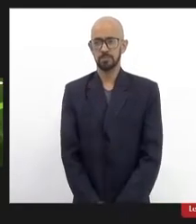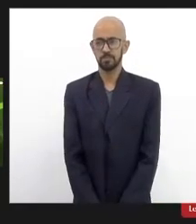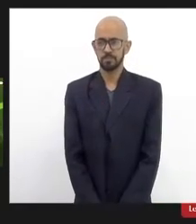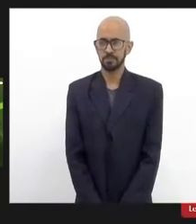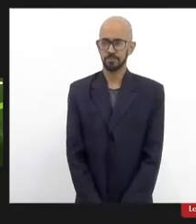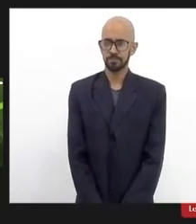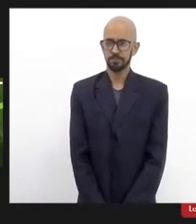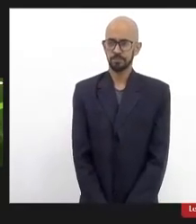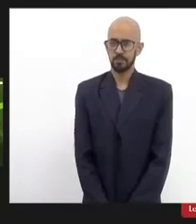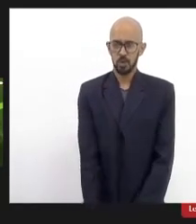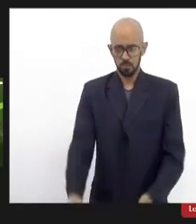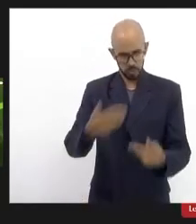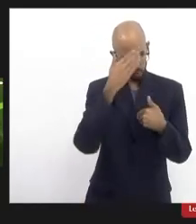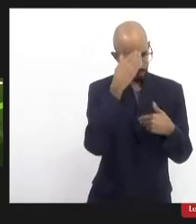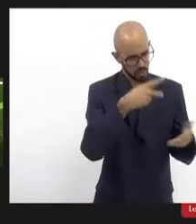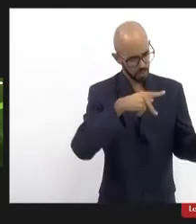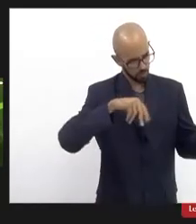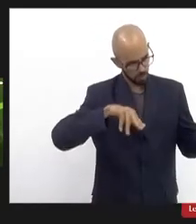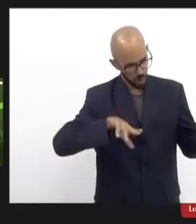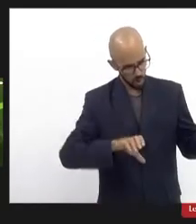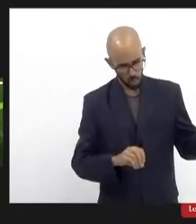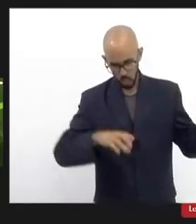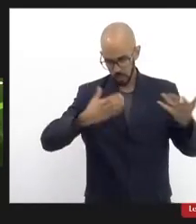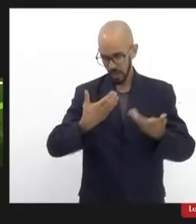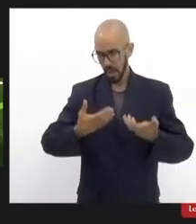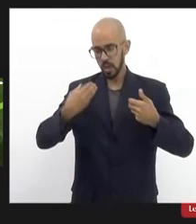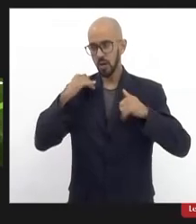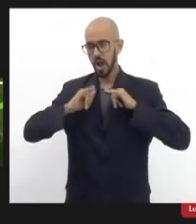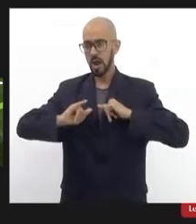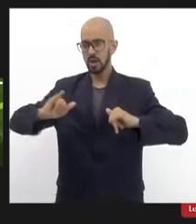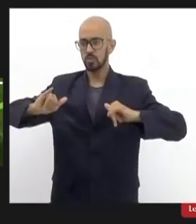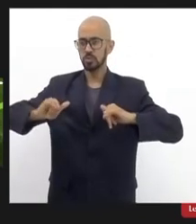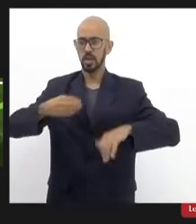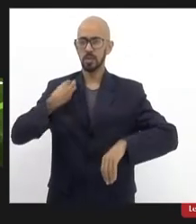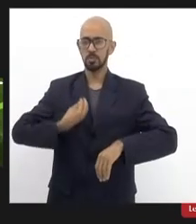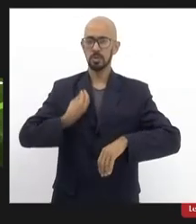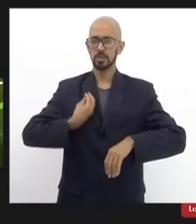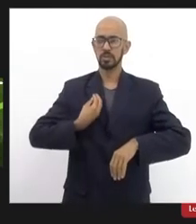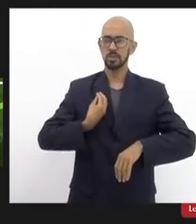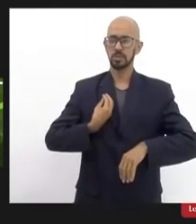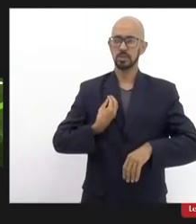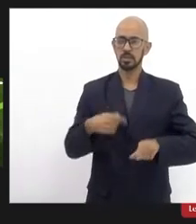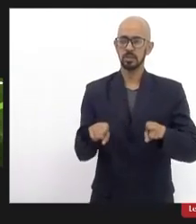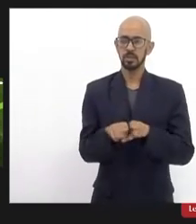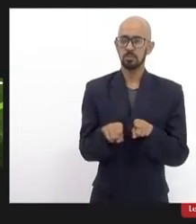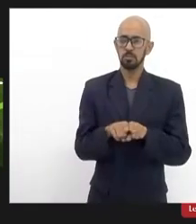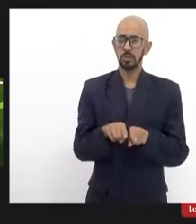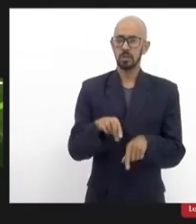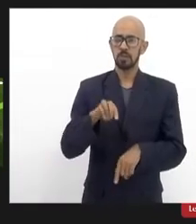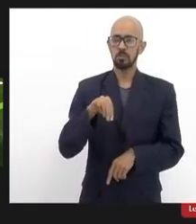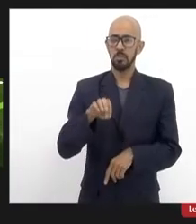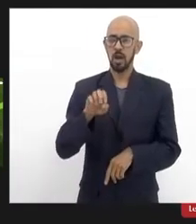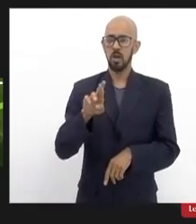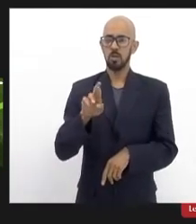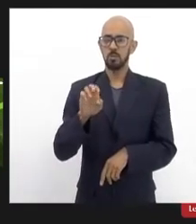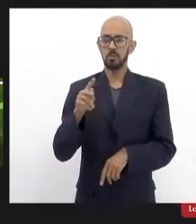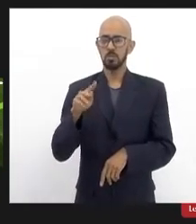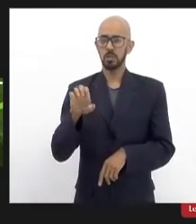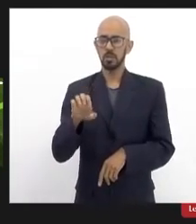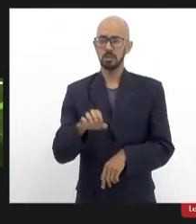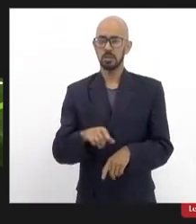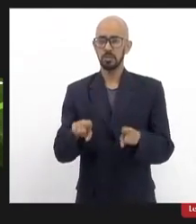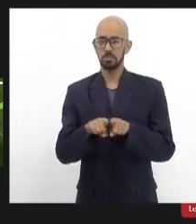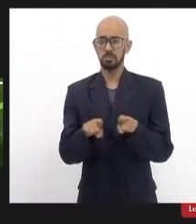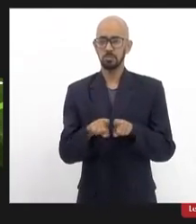queria muito obrigado Paulo eu queria só anunciar a presença da Náutra que está aí desde o início está aí grande Náutra